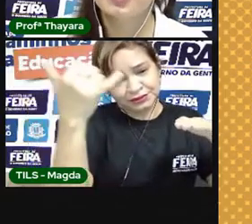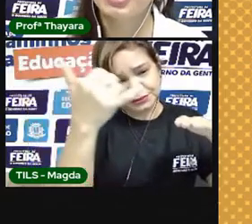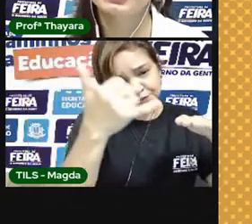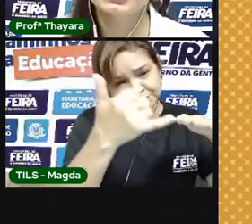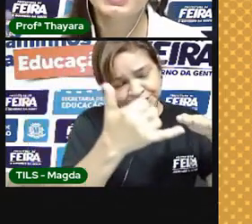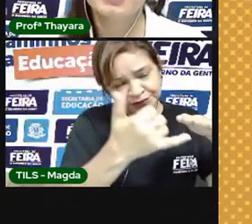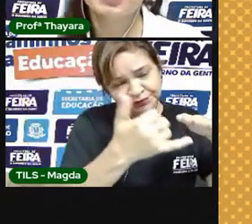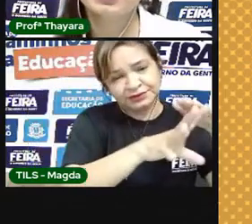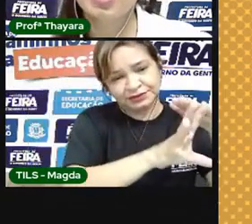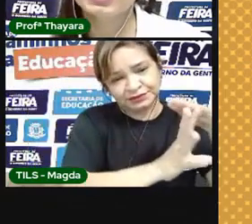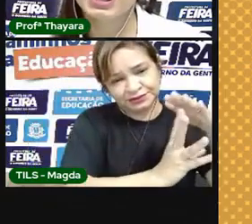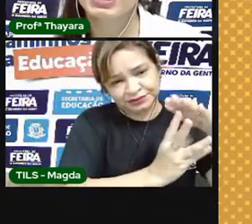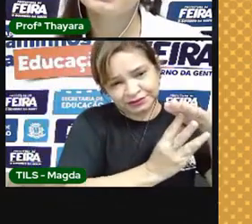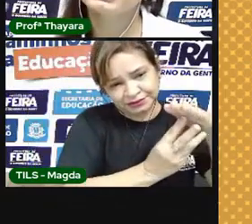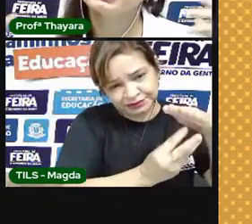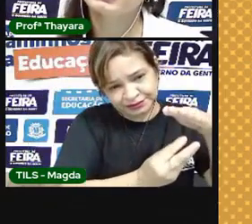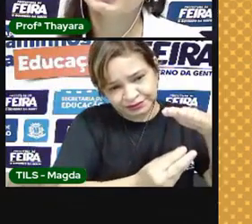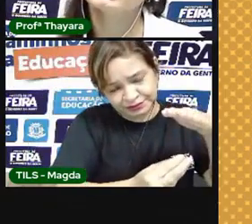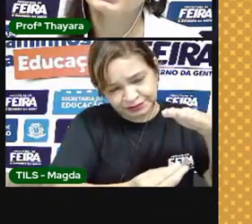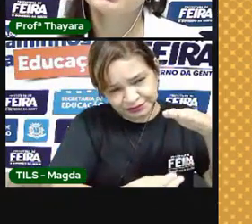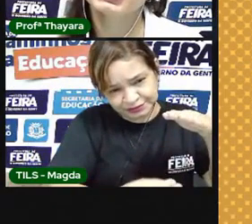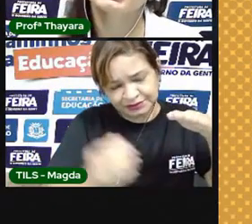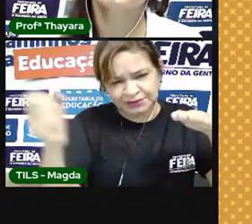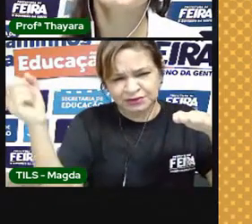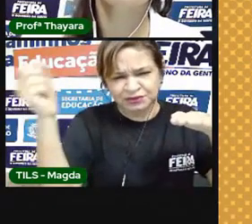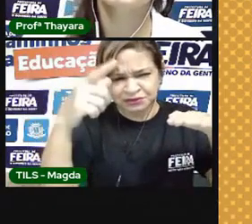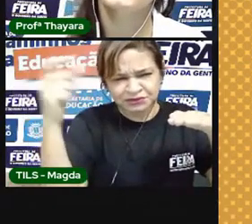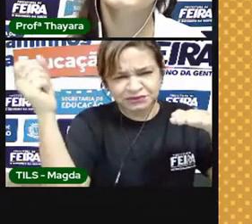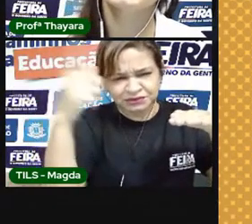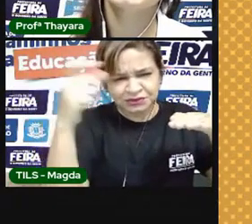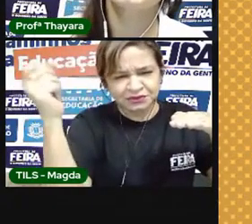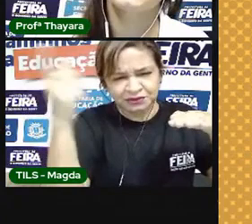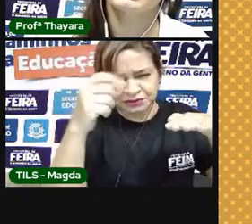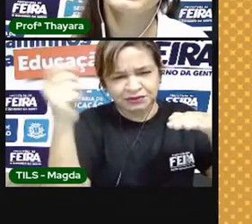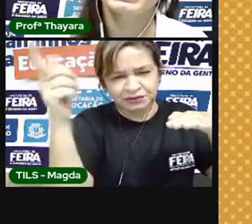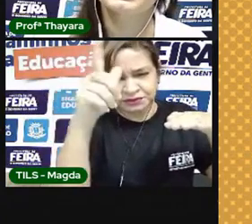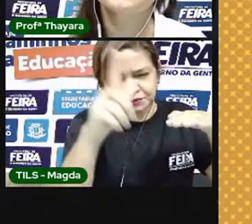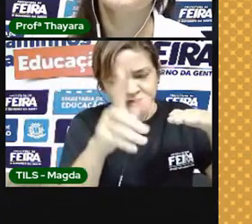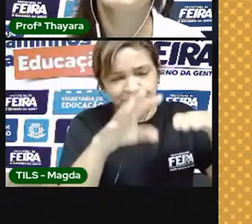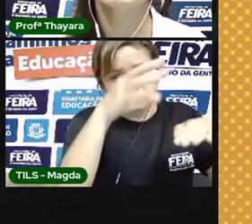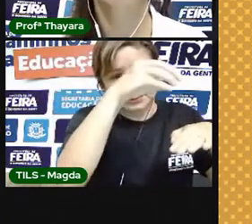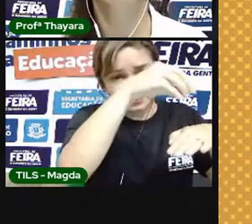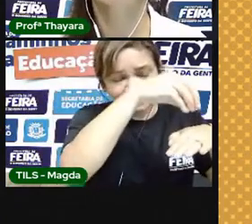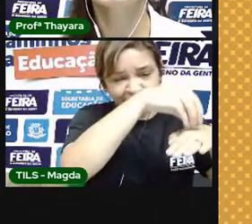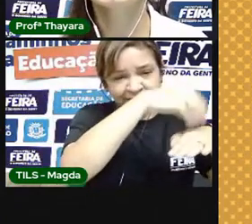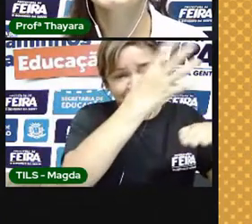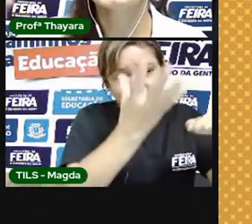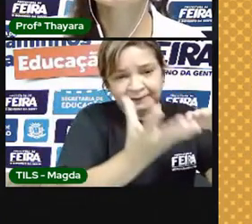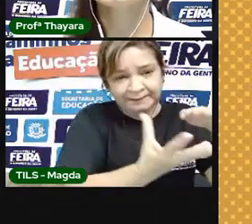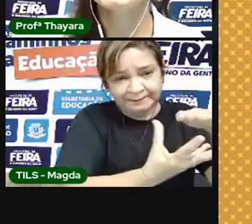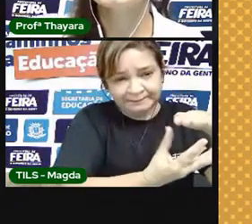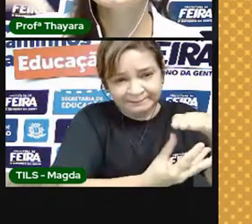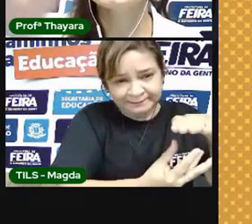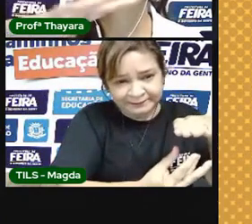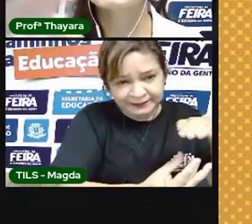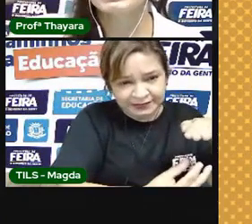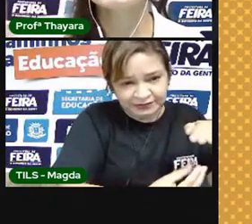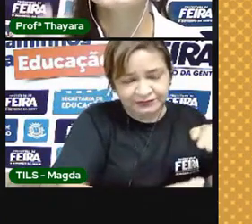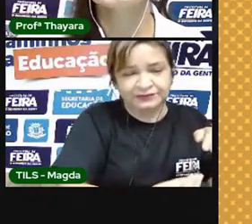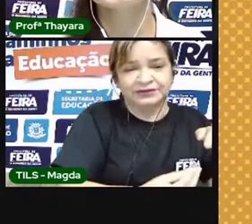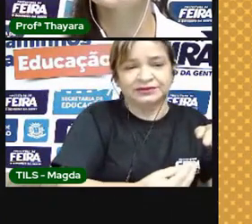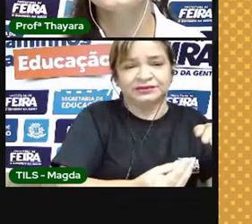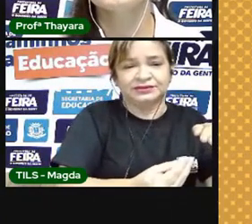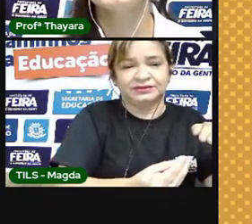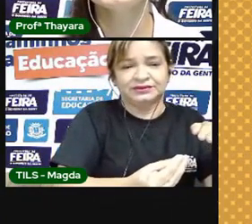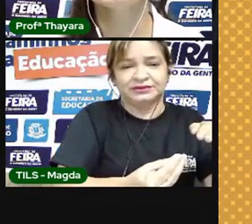gente. Porque a gente sabe que o Sol está lá emitindo radiação o tempo inteiro. E dentro dessas